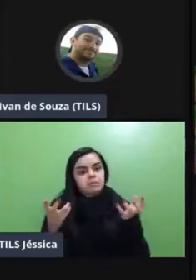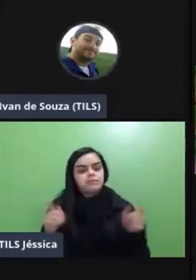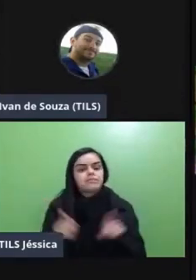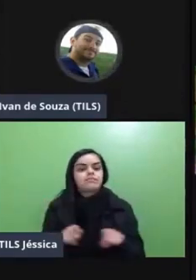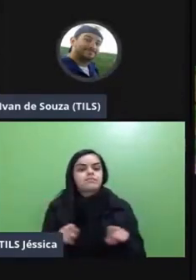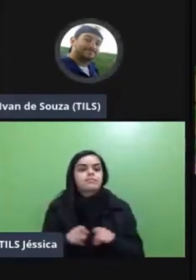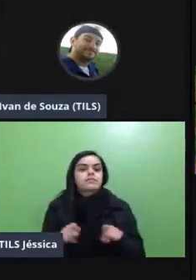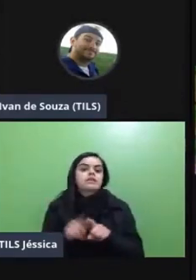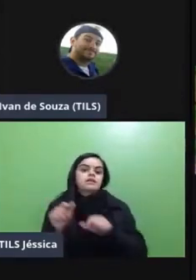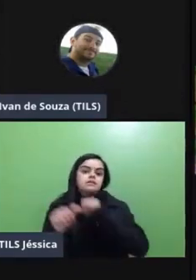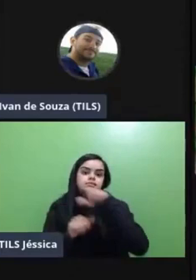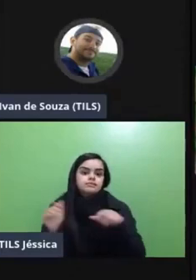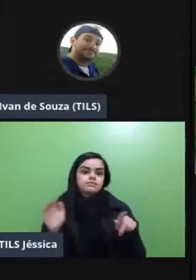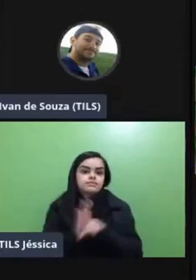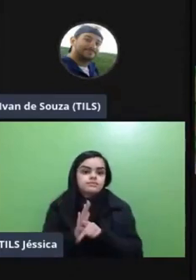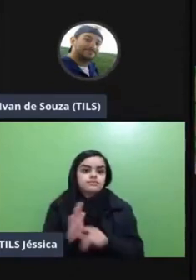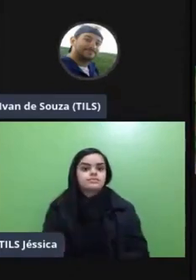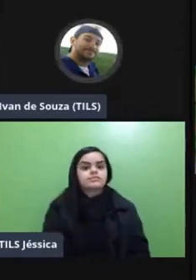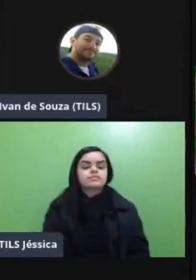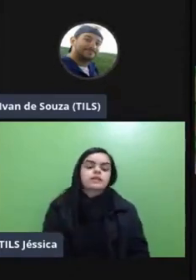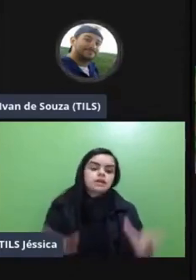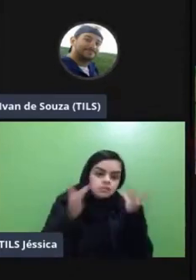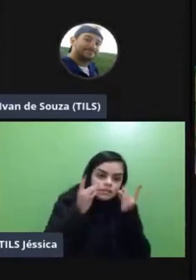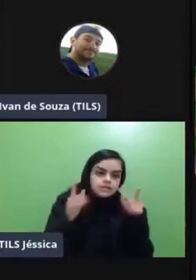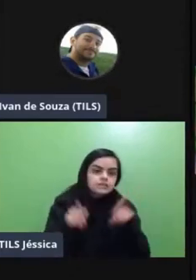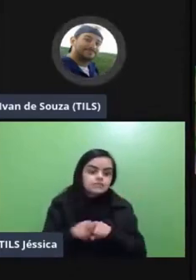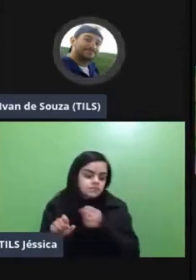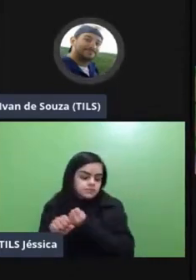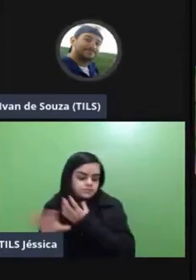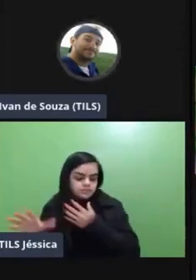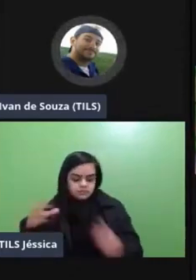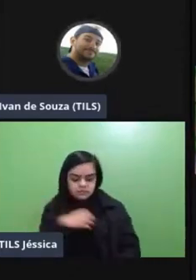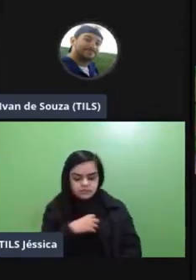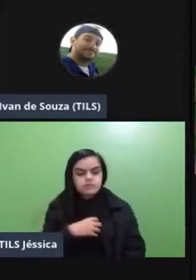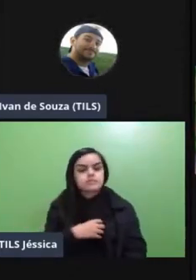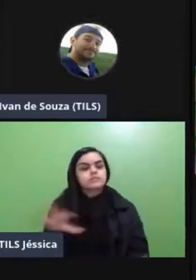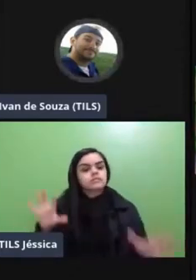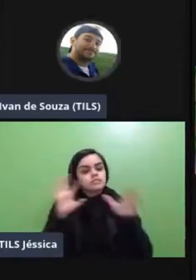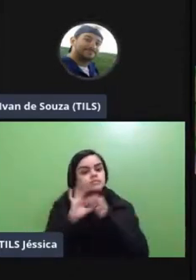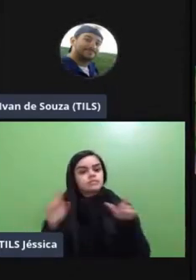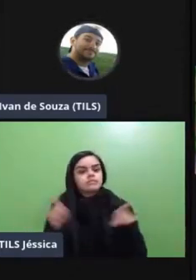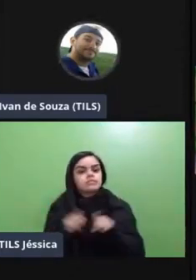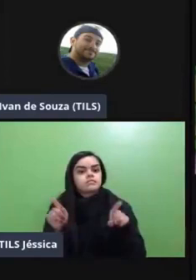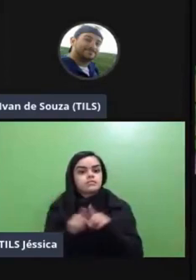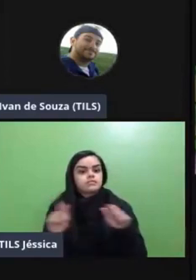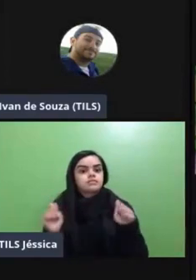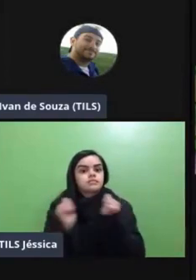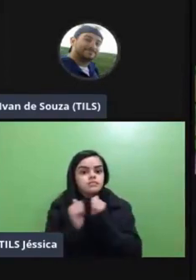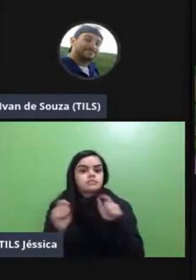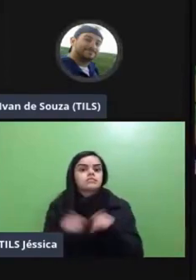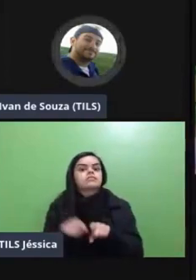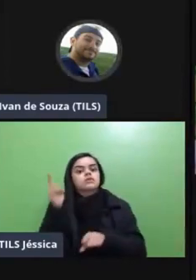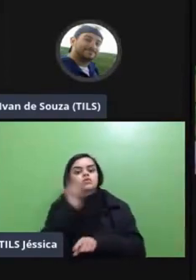acabou transformando parte deles em parte presencial parte à distância de forma conectada integrado onde eu consigo